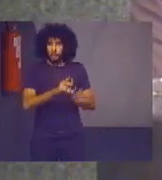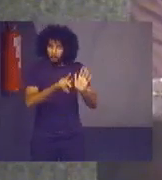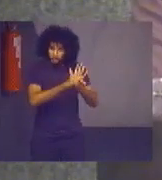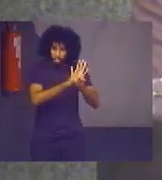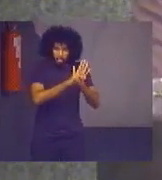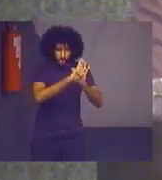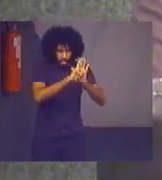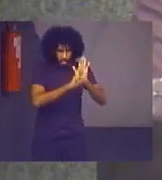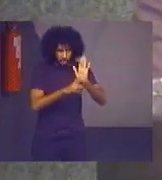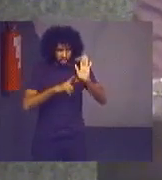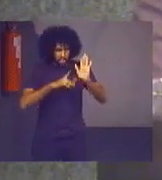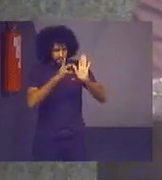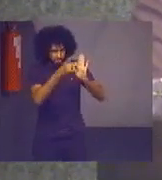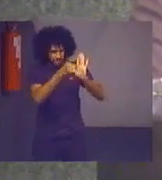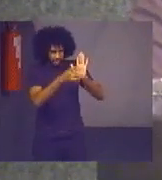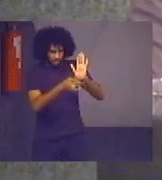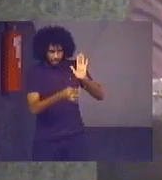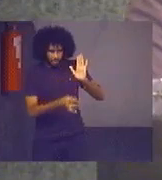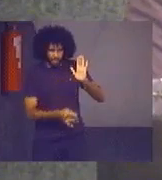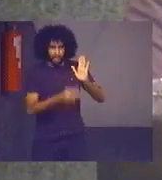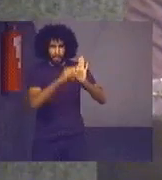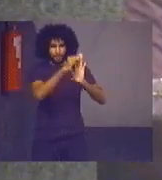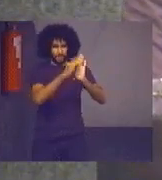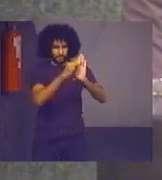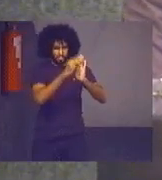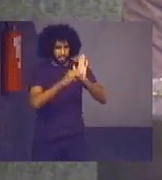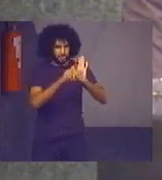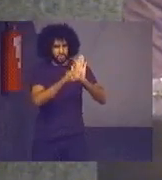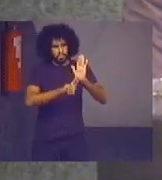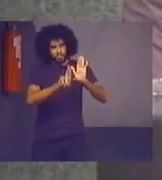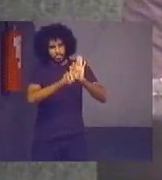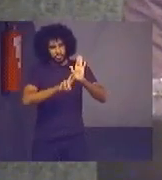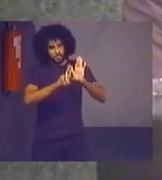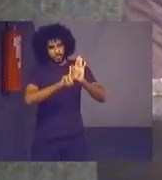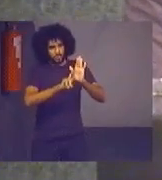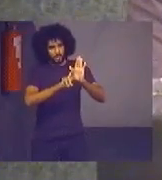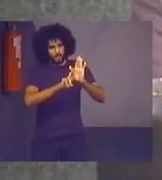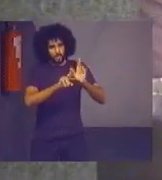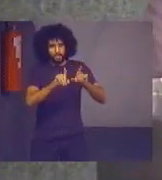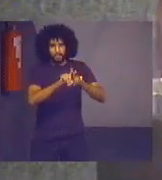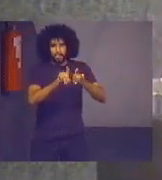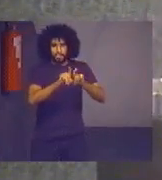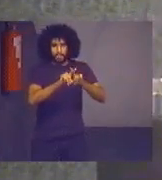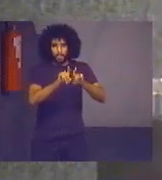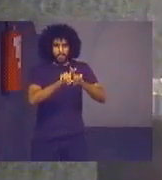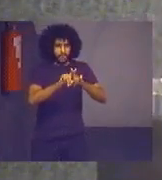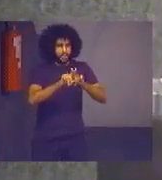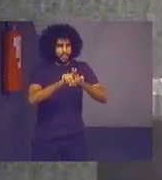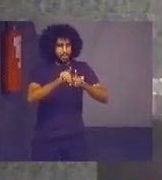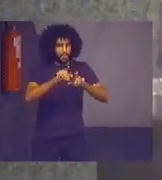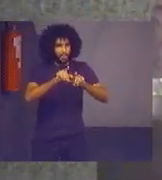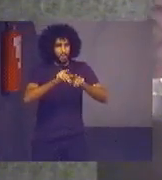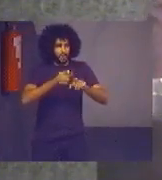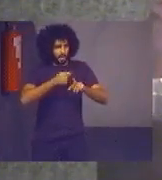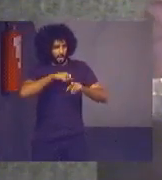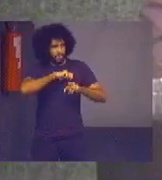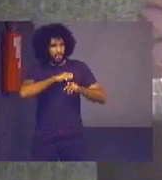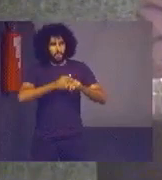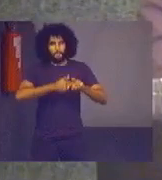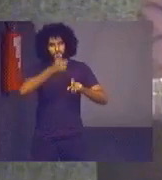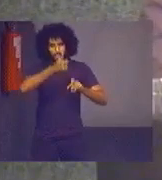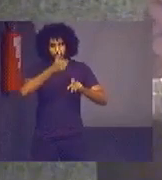detalhadamente a metodologia utilizada na auditoria piloto. Agora, há uma previsão de